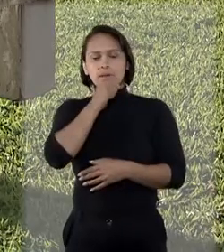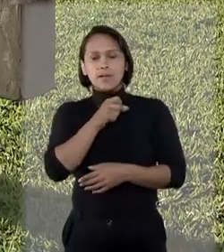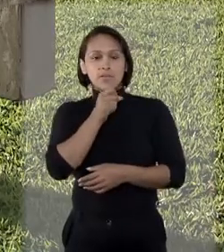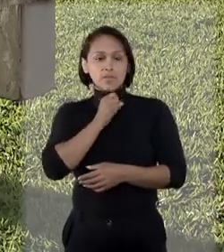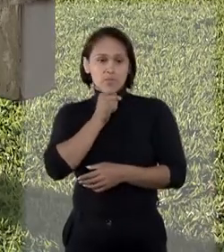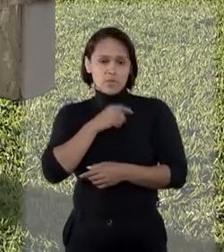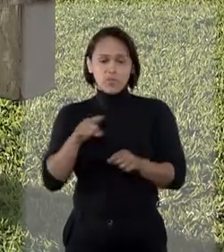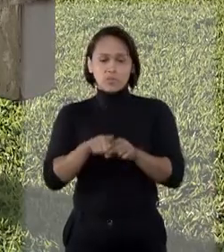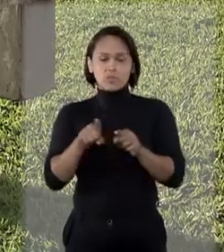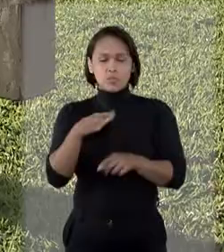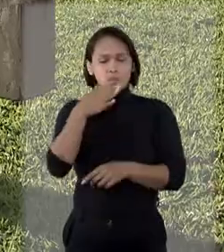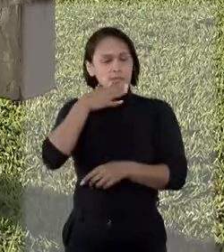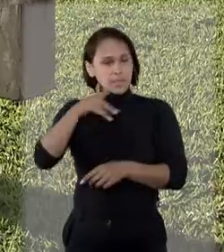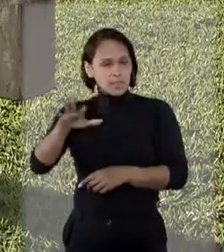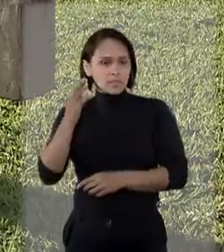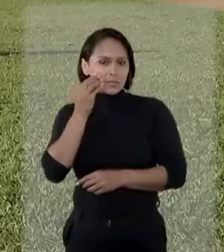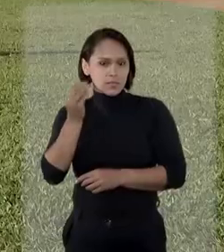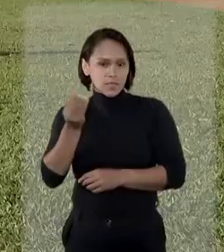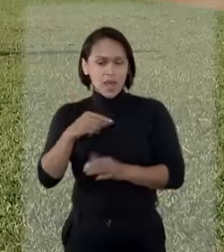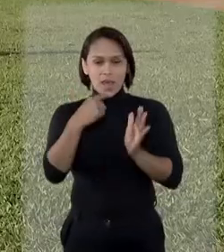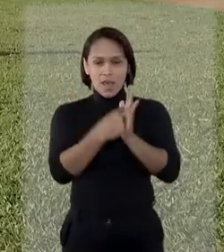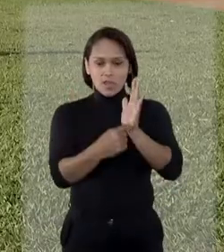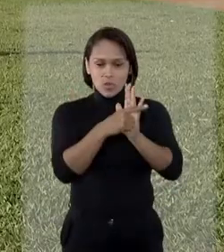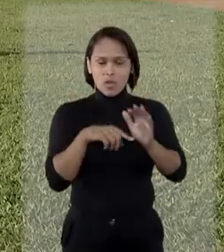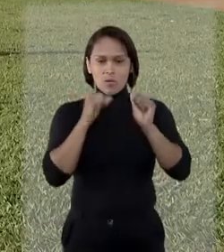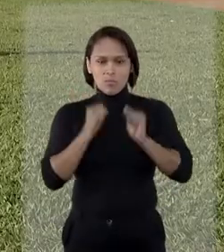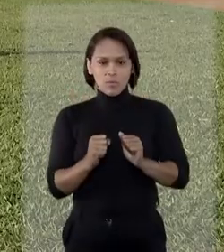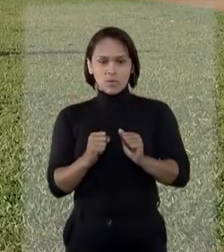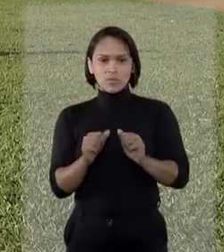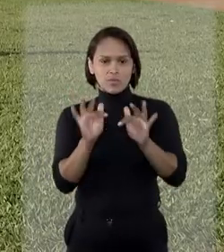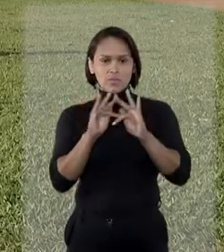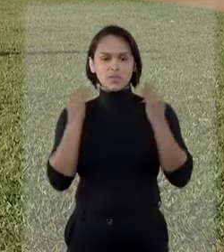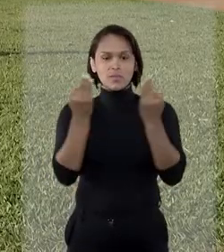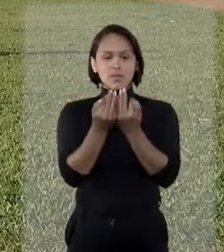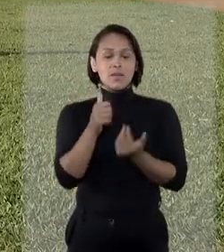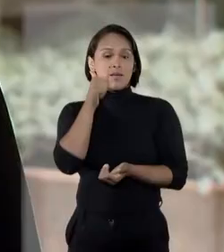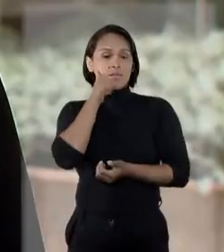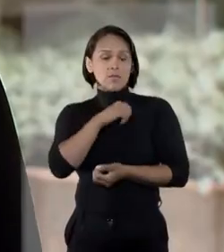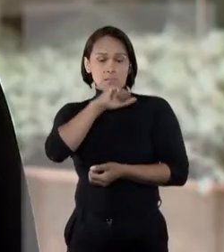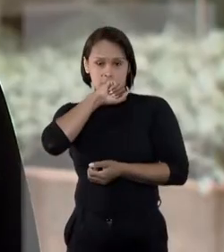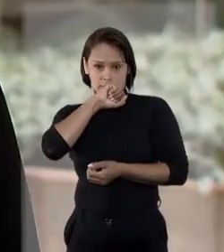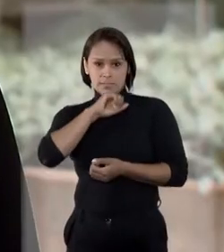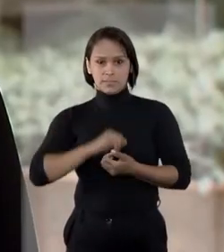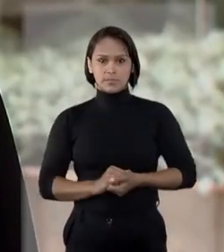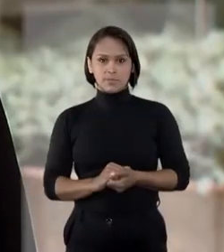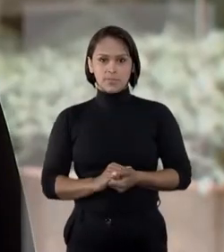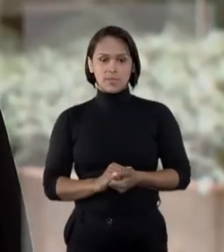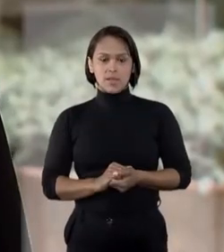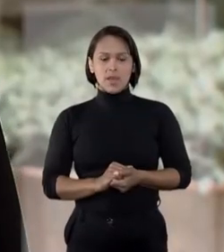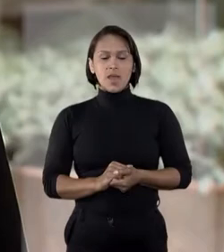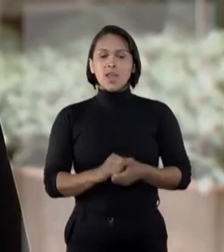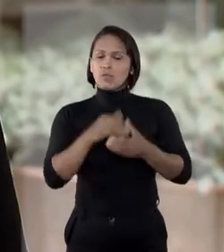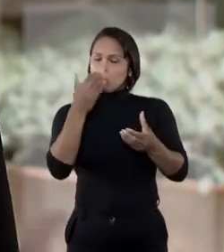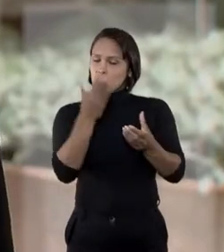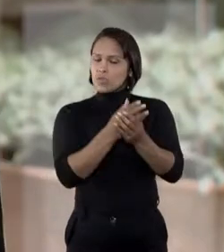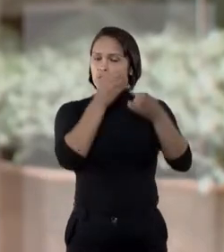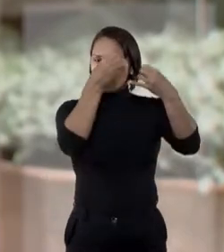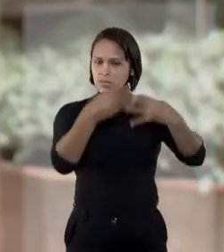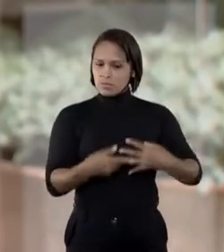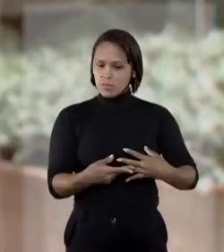criança adotada tentavam anular a destituição do poder familiar da mãe biológica. Segundo o processo, a criança foi